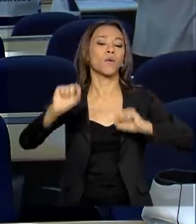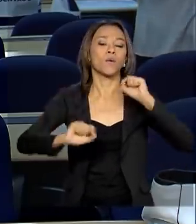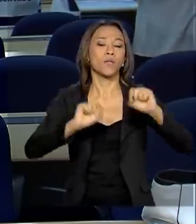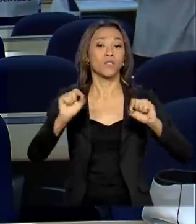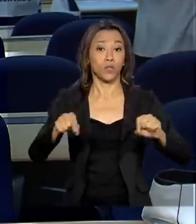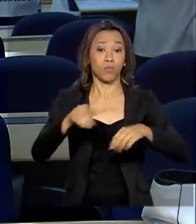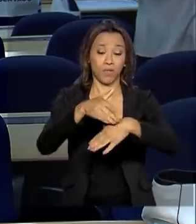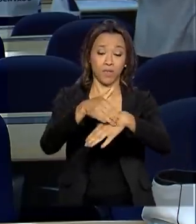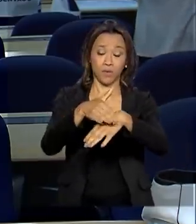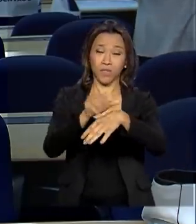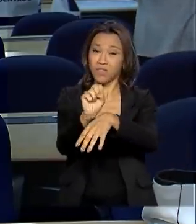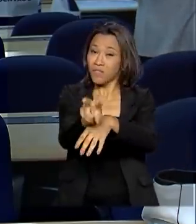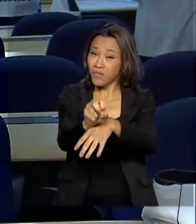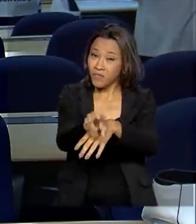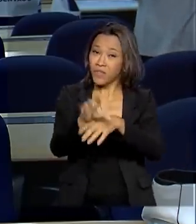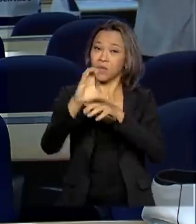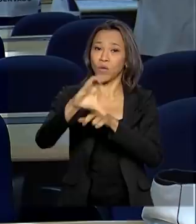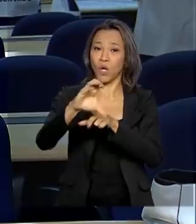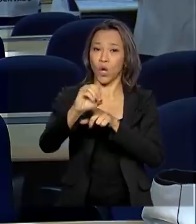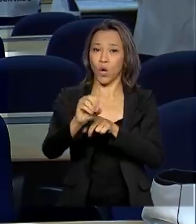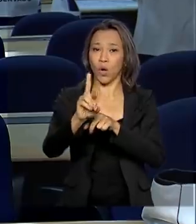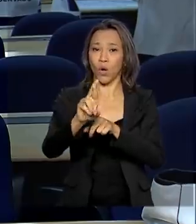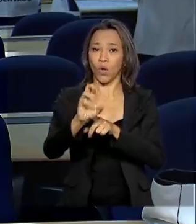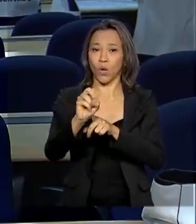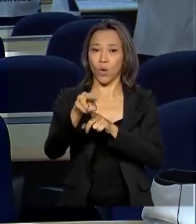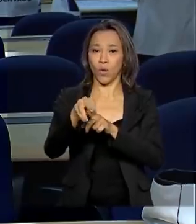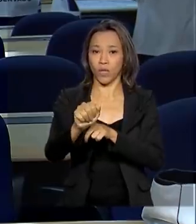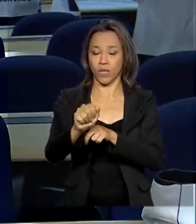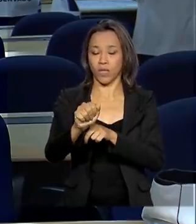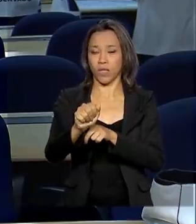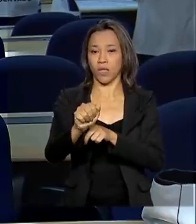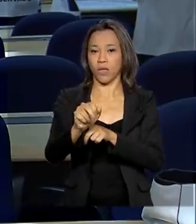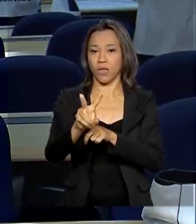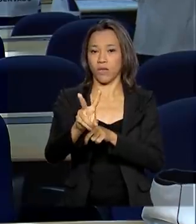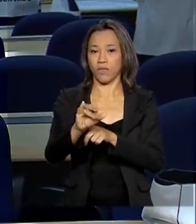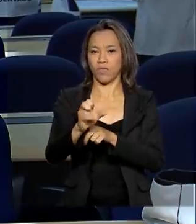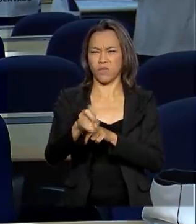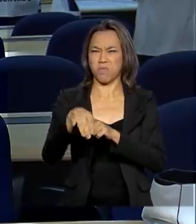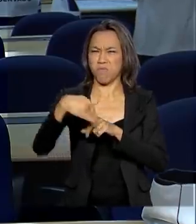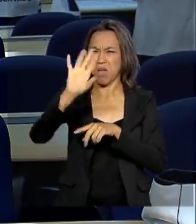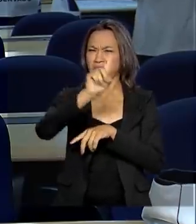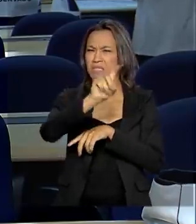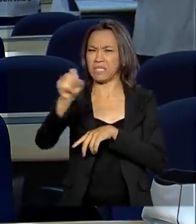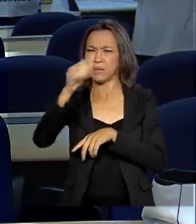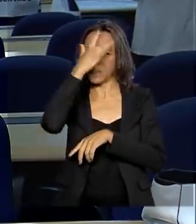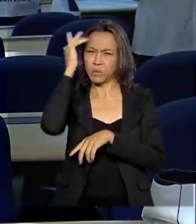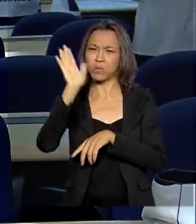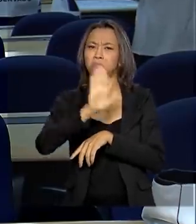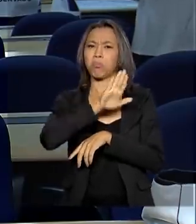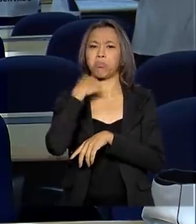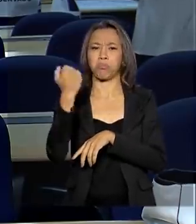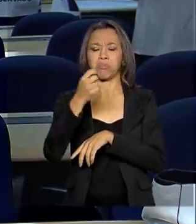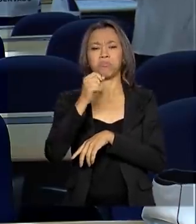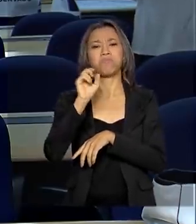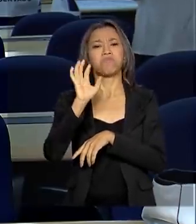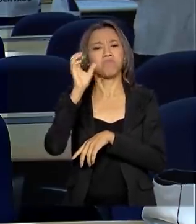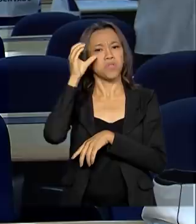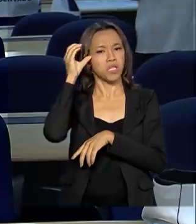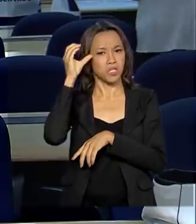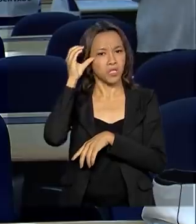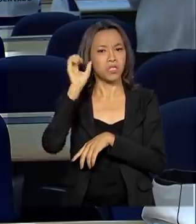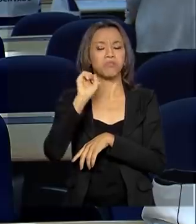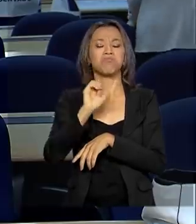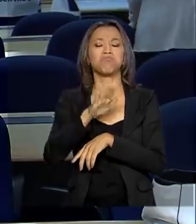coronavírus da China. Entre os chineses, o número de mortes já passa de 100 e o vírus já se espalhou também por outros